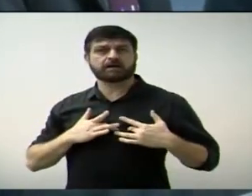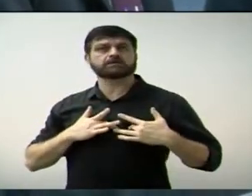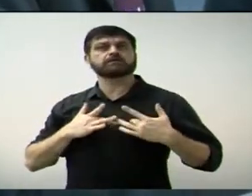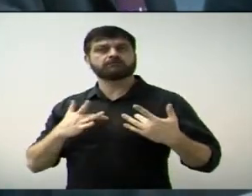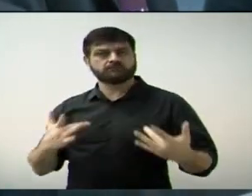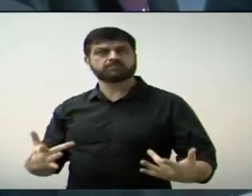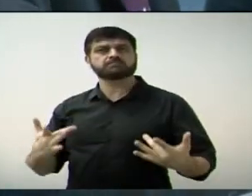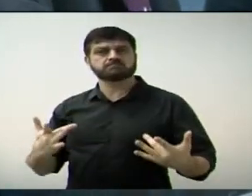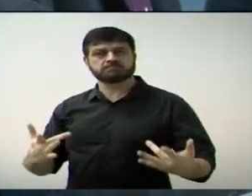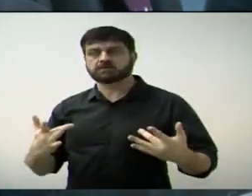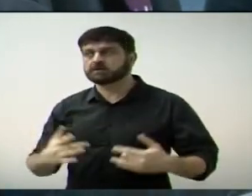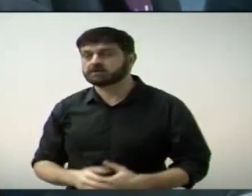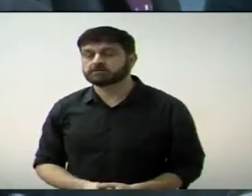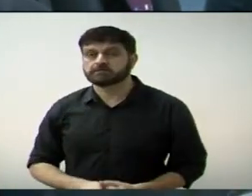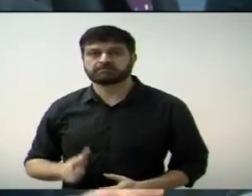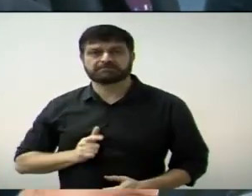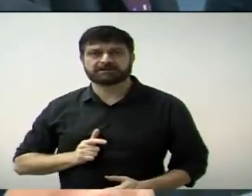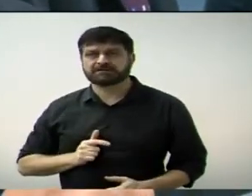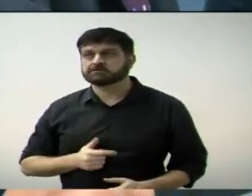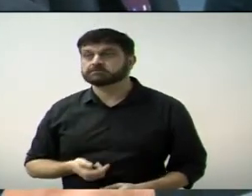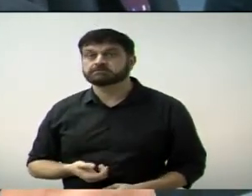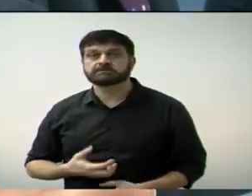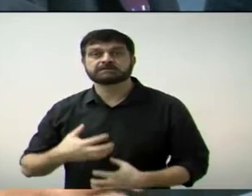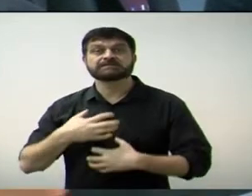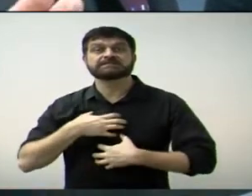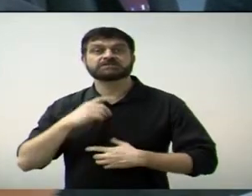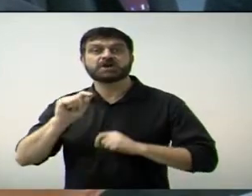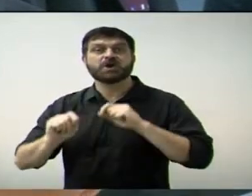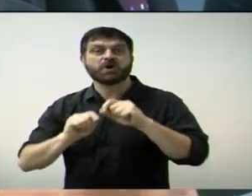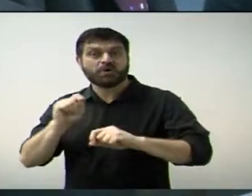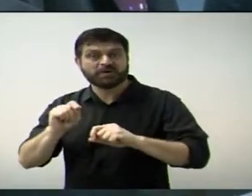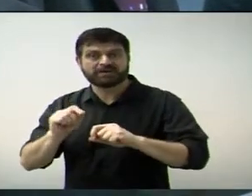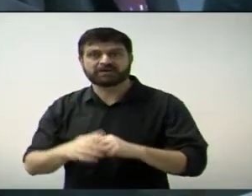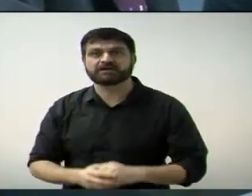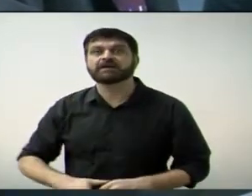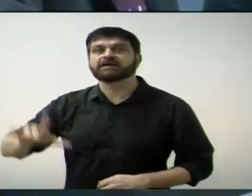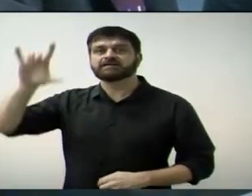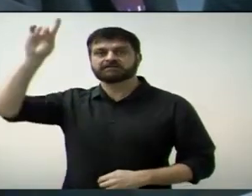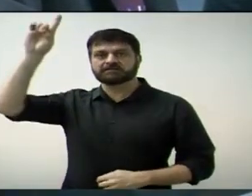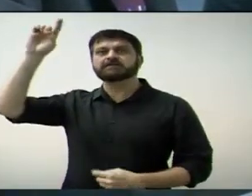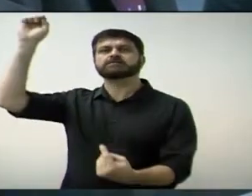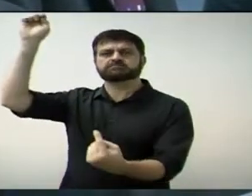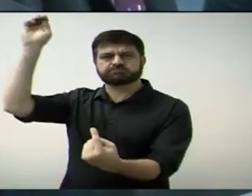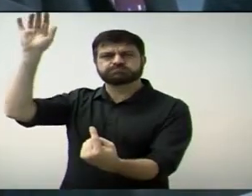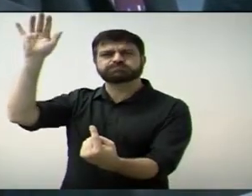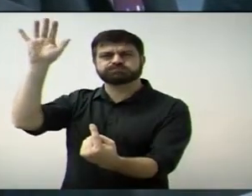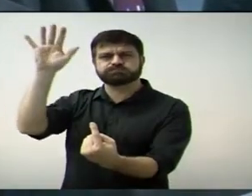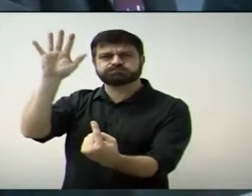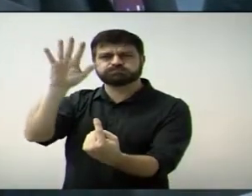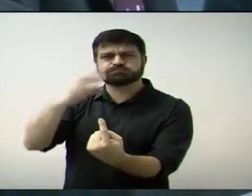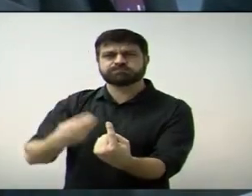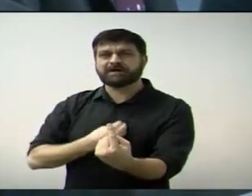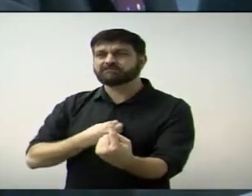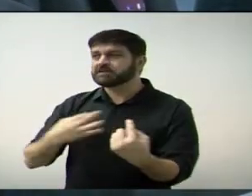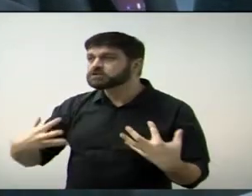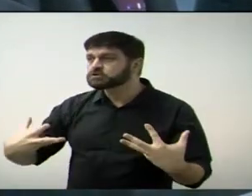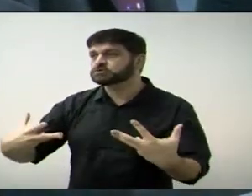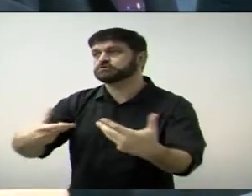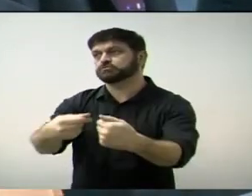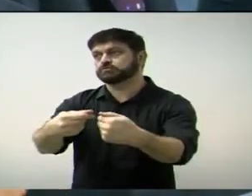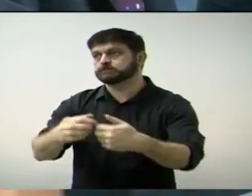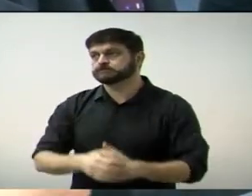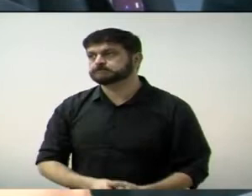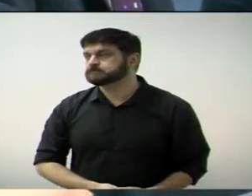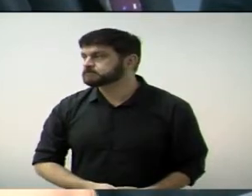gratuita, mas, com certeza, o melhor pagamento vai ser o pagamento de Deus e de Jesus na vida de todos que participaram. Então, fica aqui